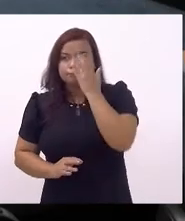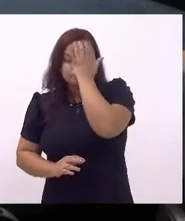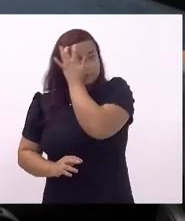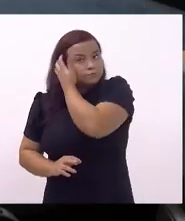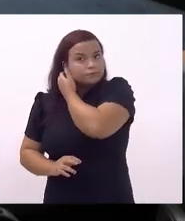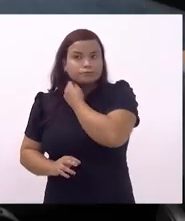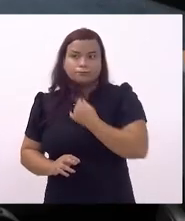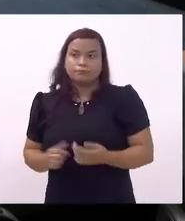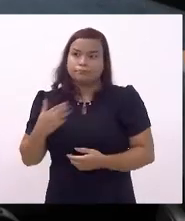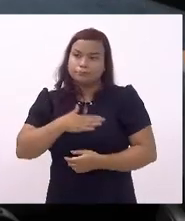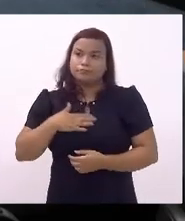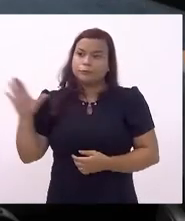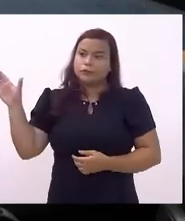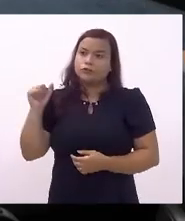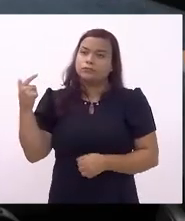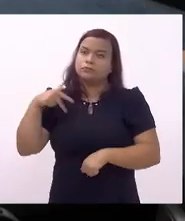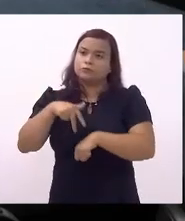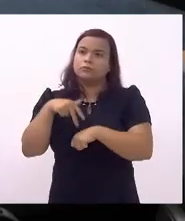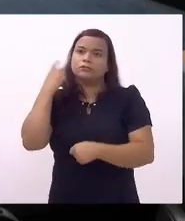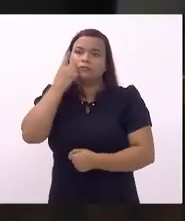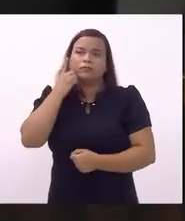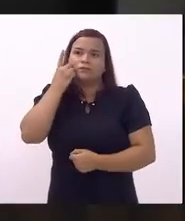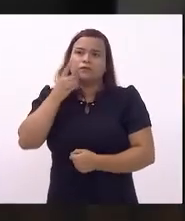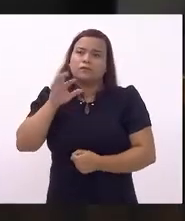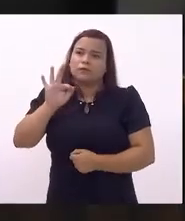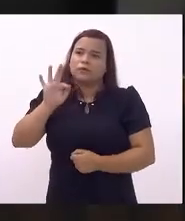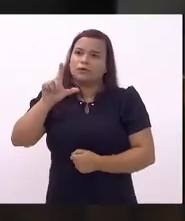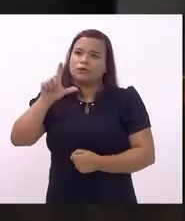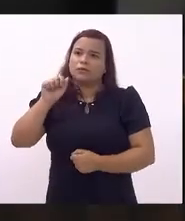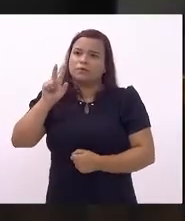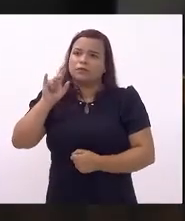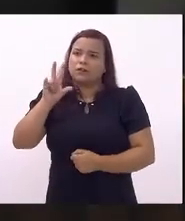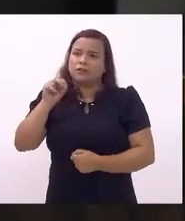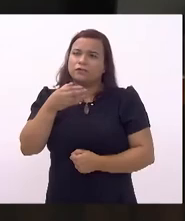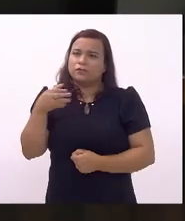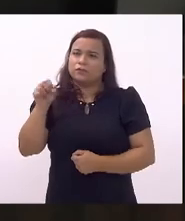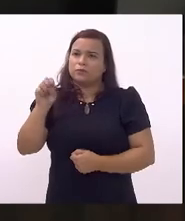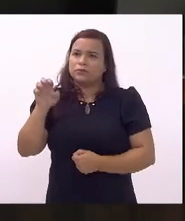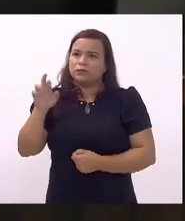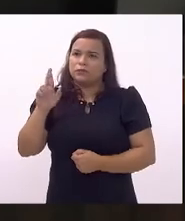gostaria de chamar agora o deputado Flávio Serafini para fazer uso da palavra